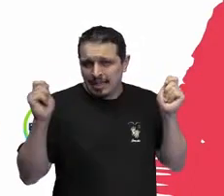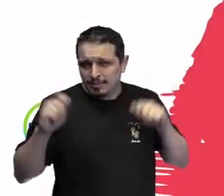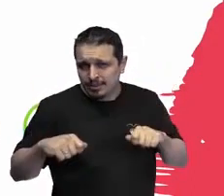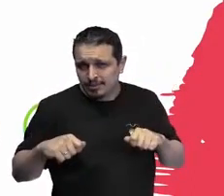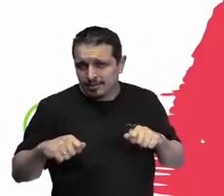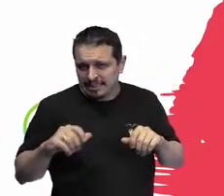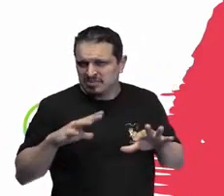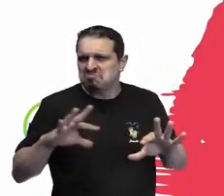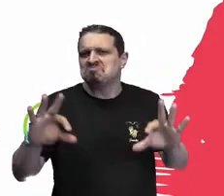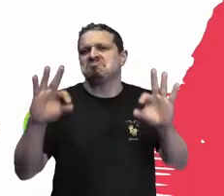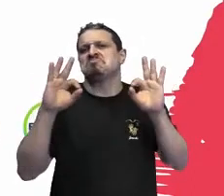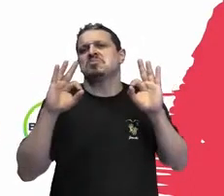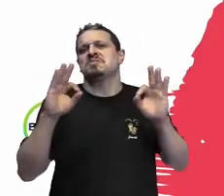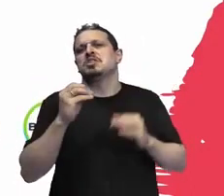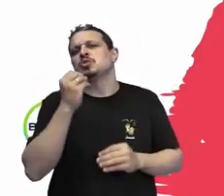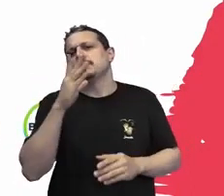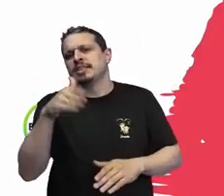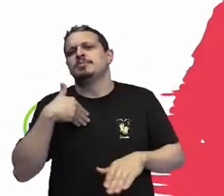minorizados.